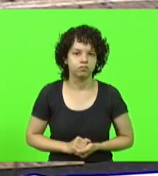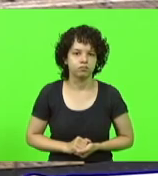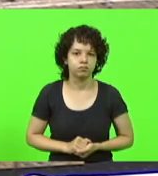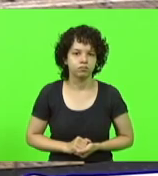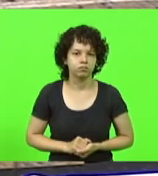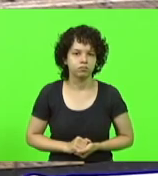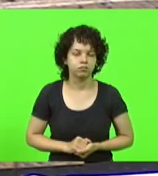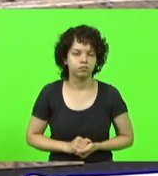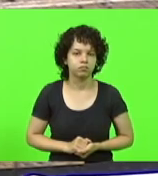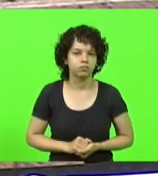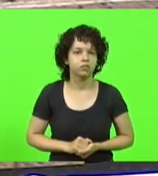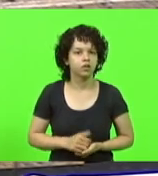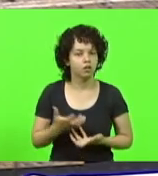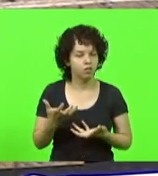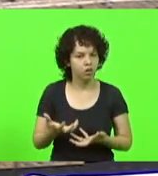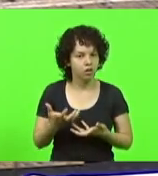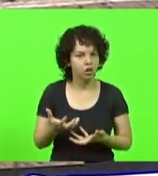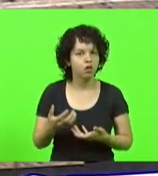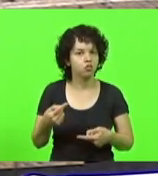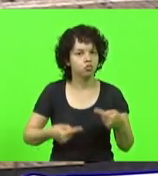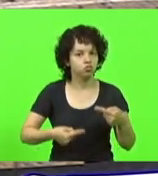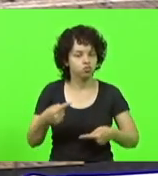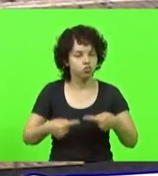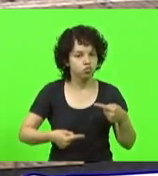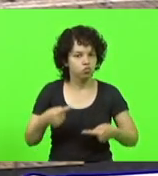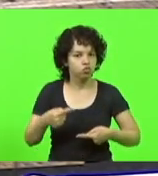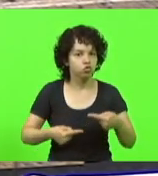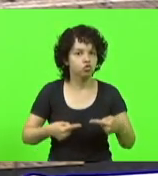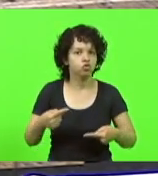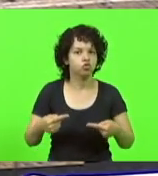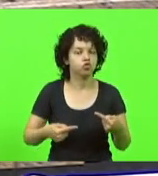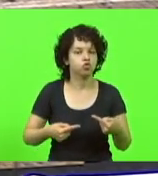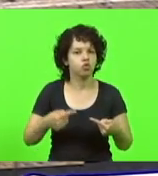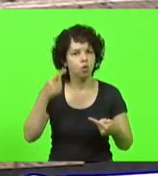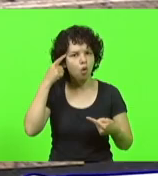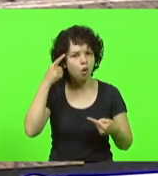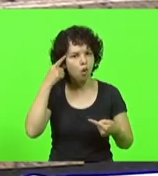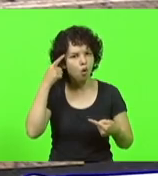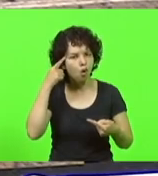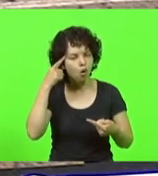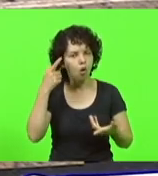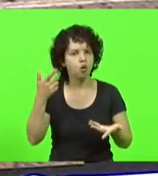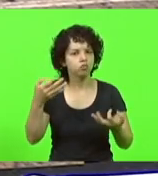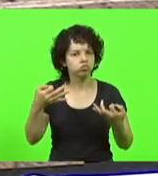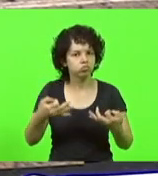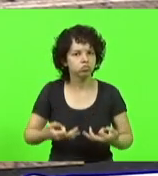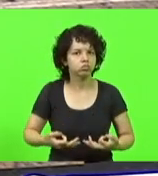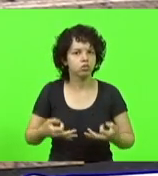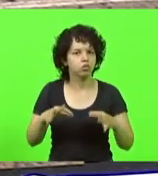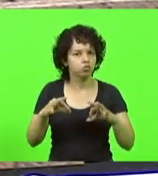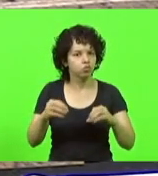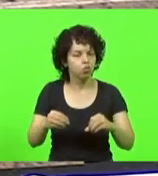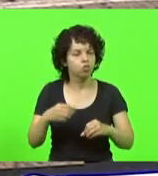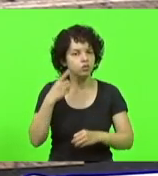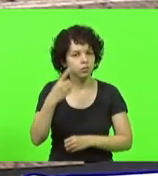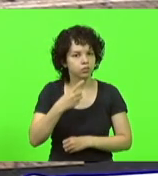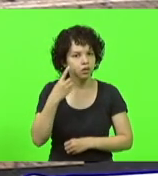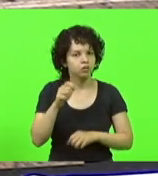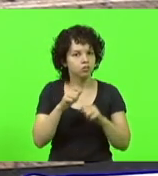E é isso que eu quero... E discutir com lógica todos os deputados dessa casa, que eu tenho absoluta certeza,